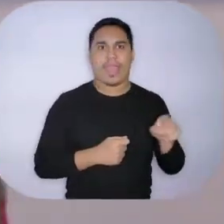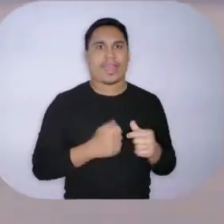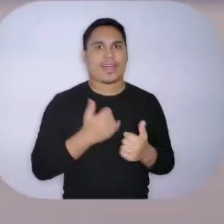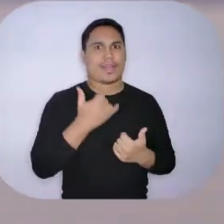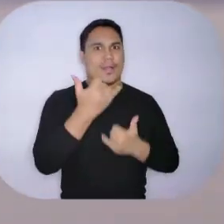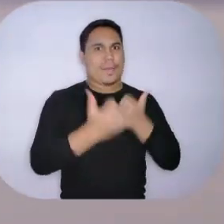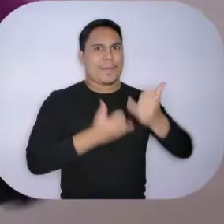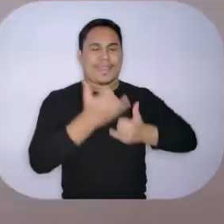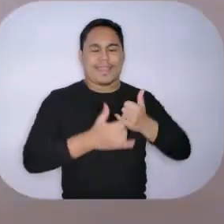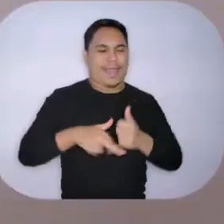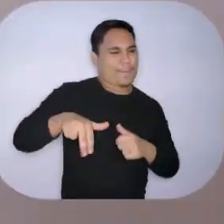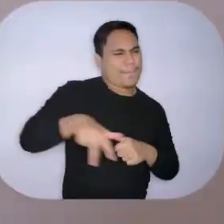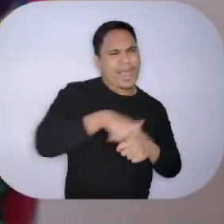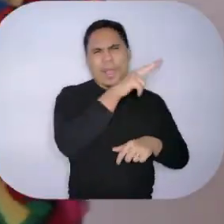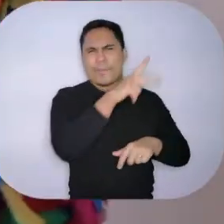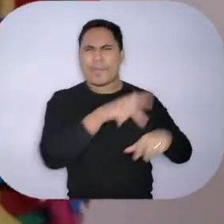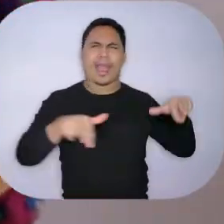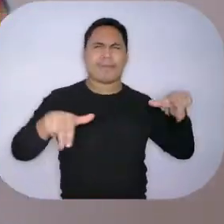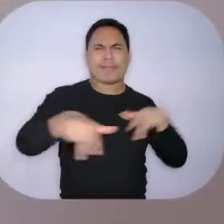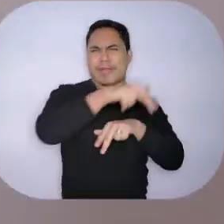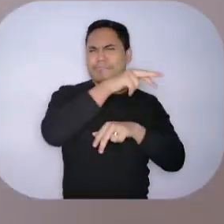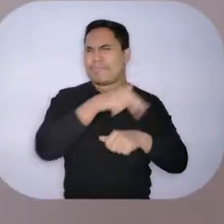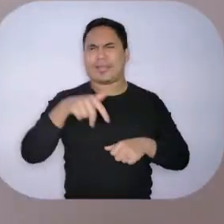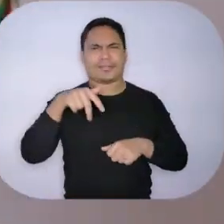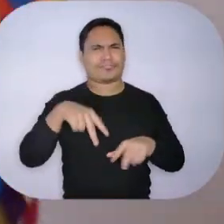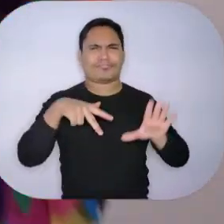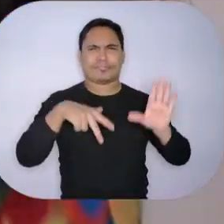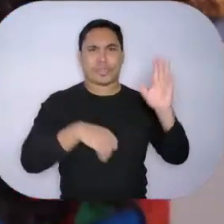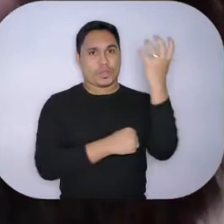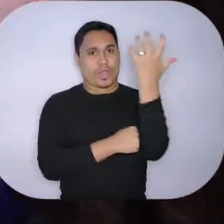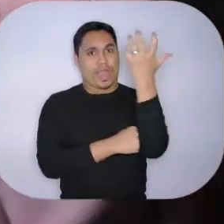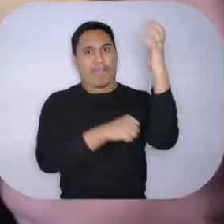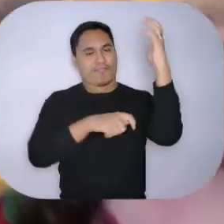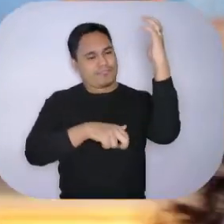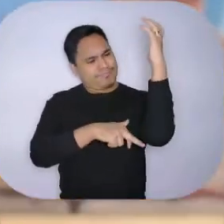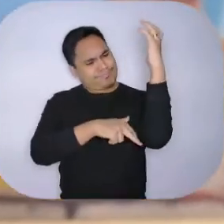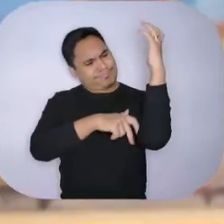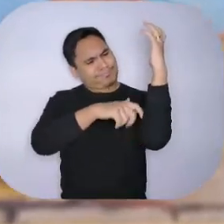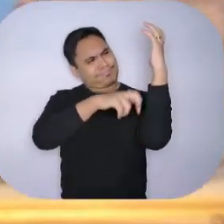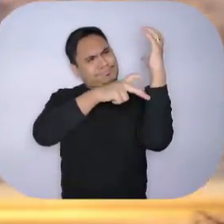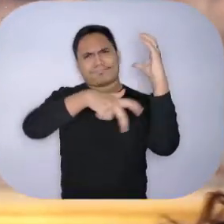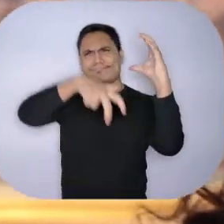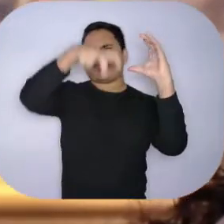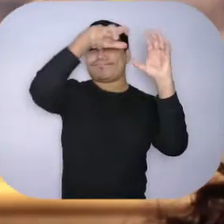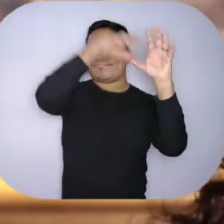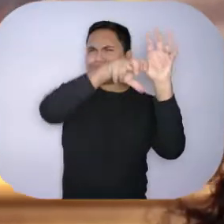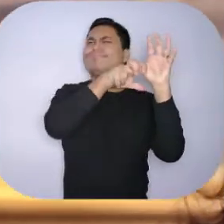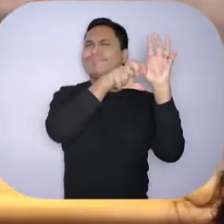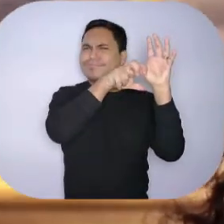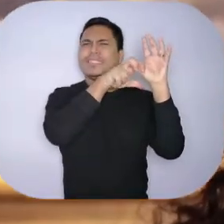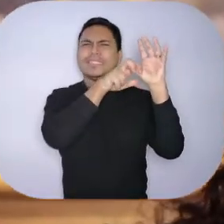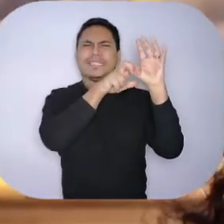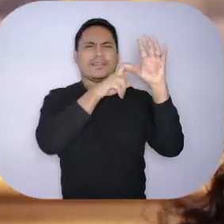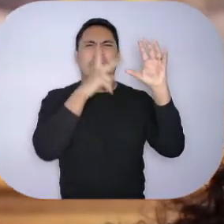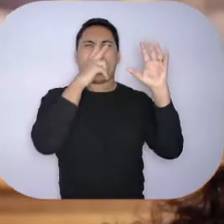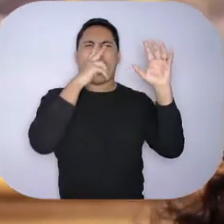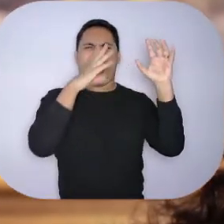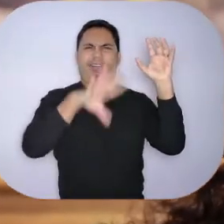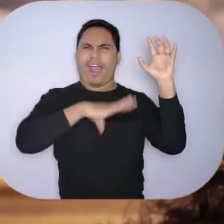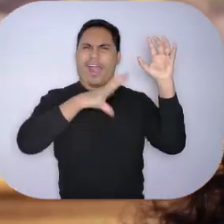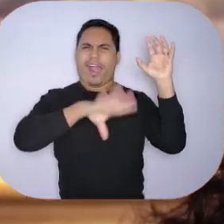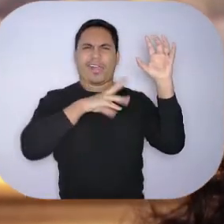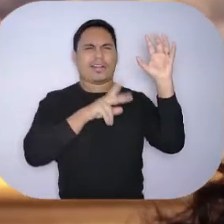correr para cá, saltar, saltar e subir. Subi no alto da árvore, lá de cima,